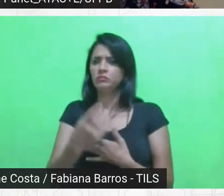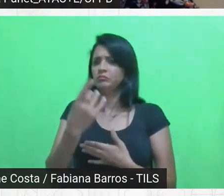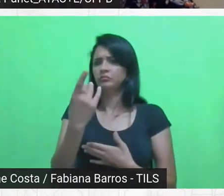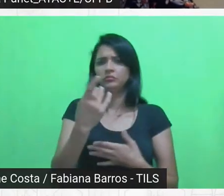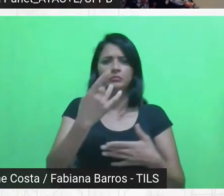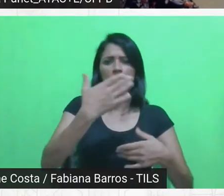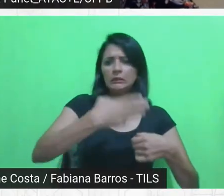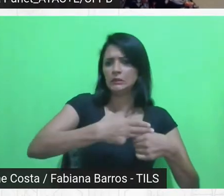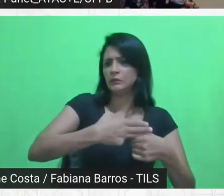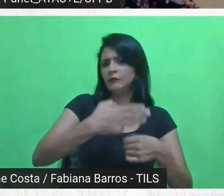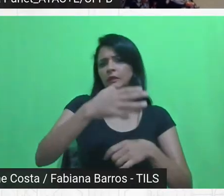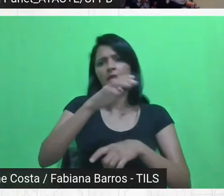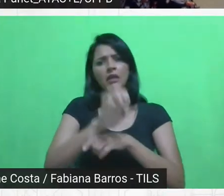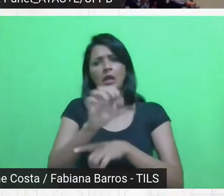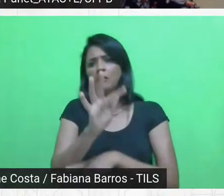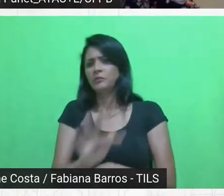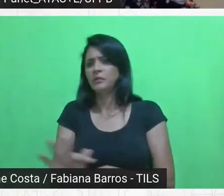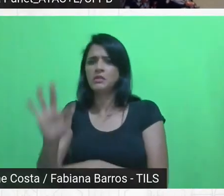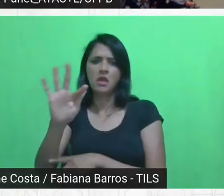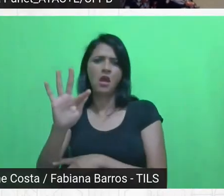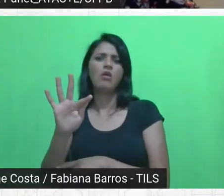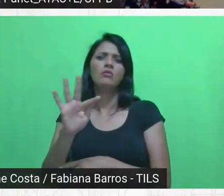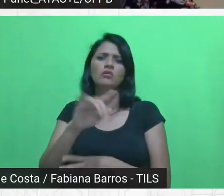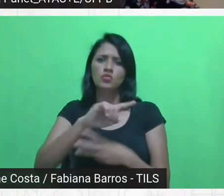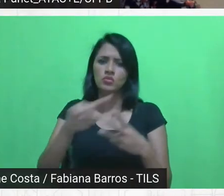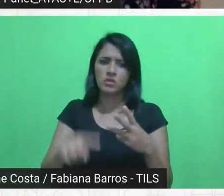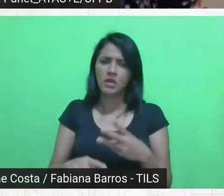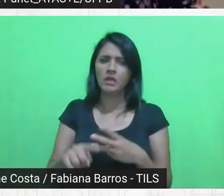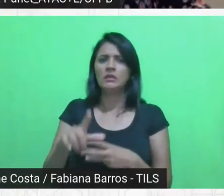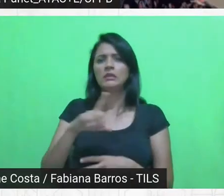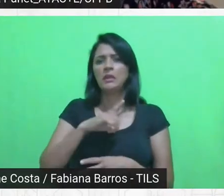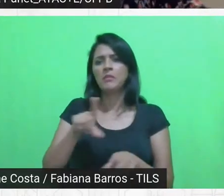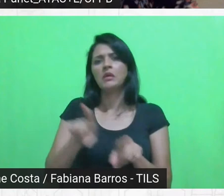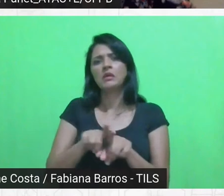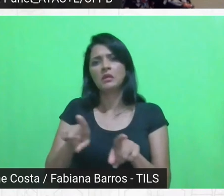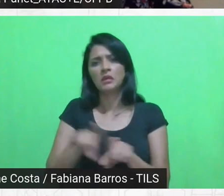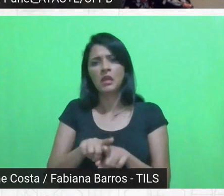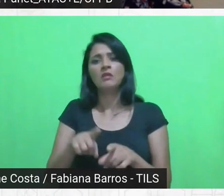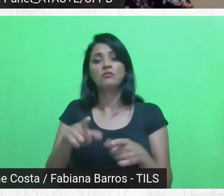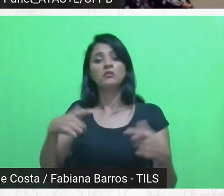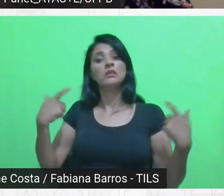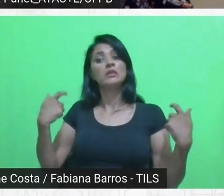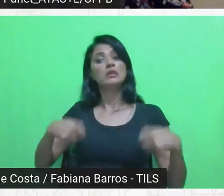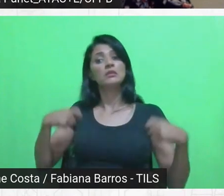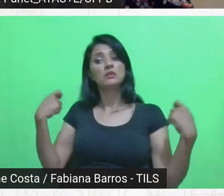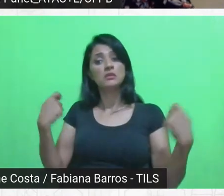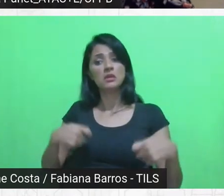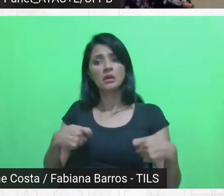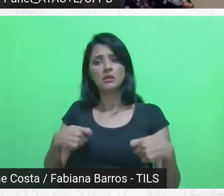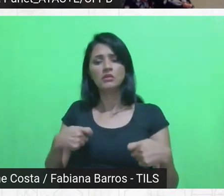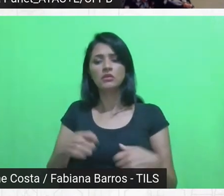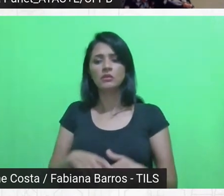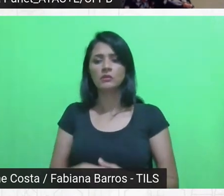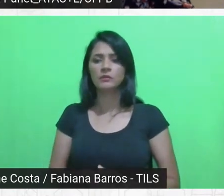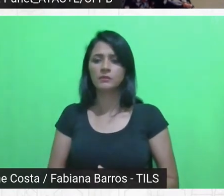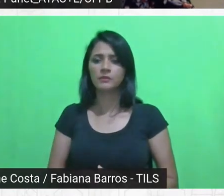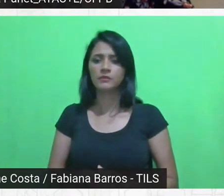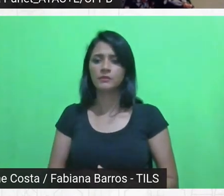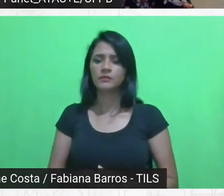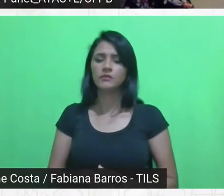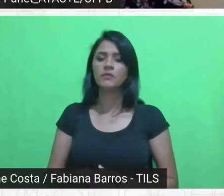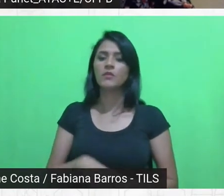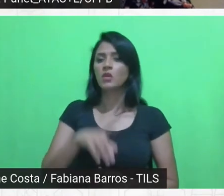principalmente municipal, você tem também uma necessidade dos hospitais e